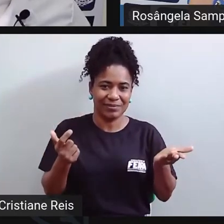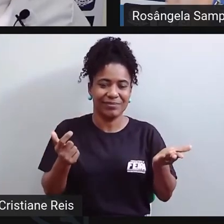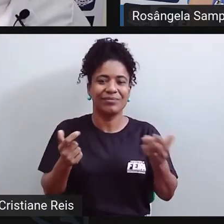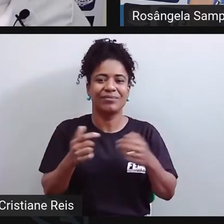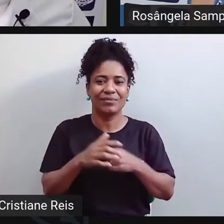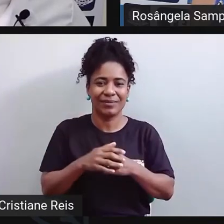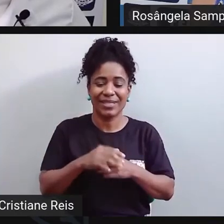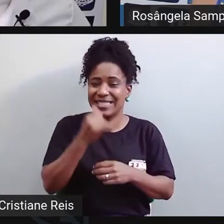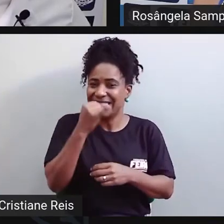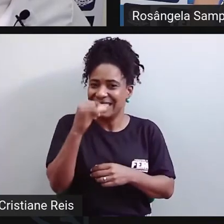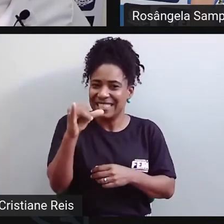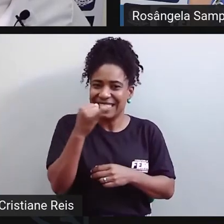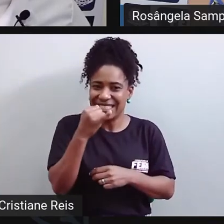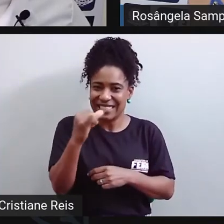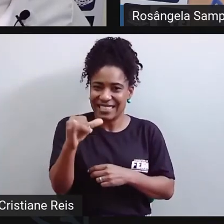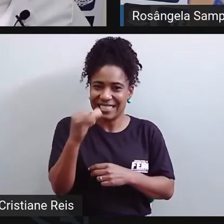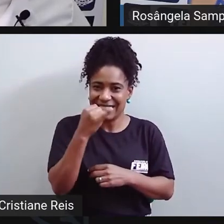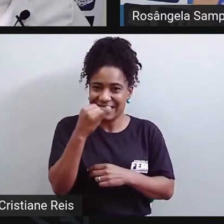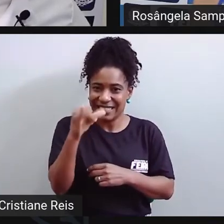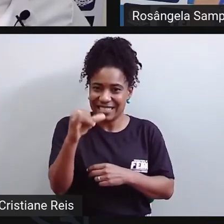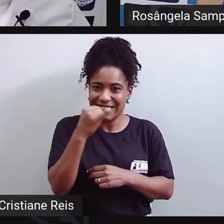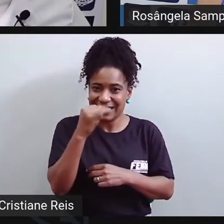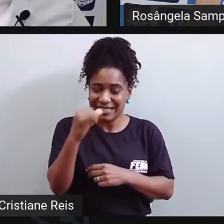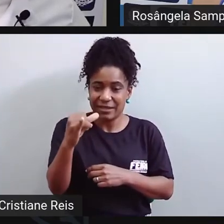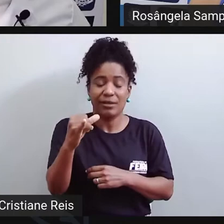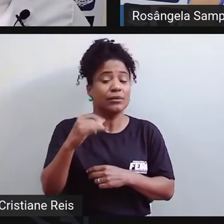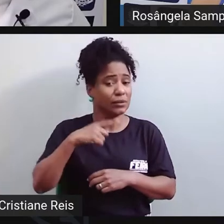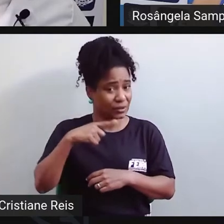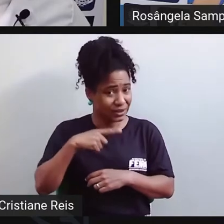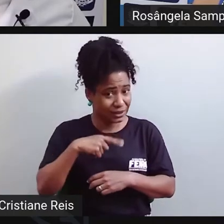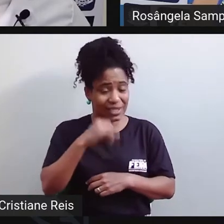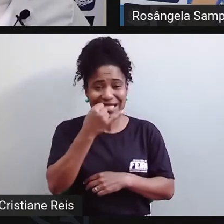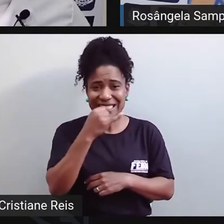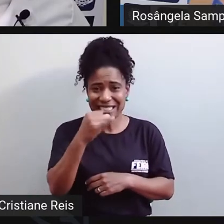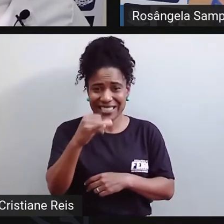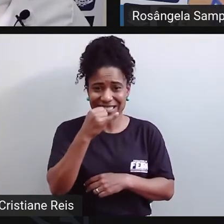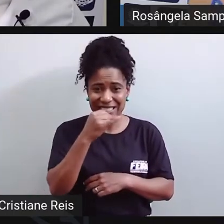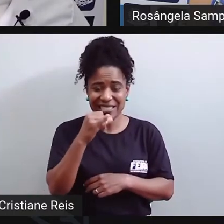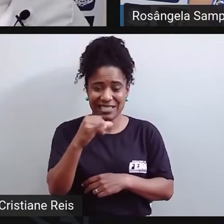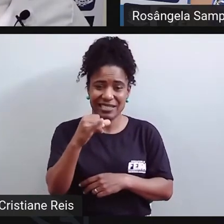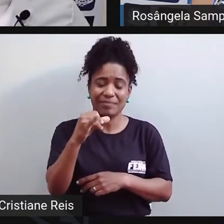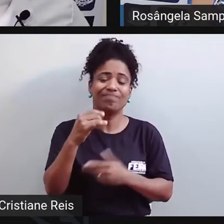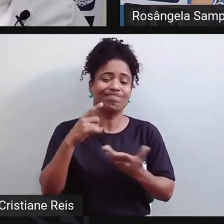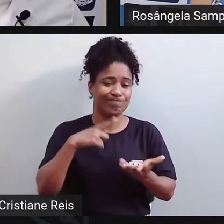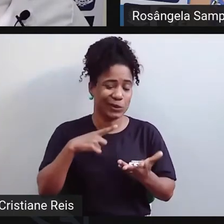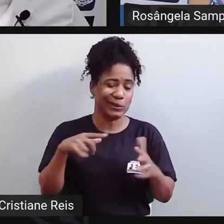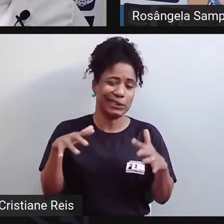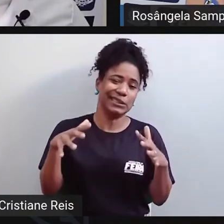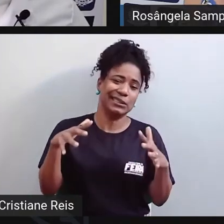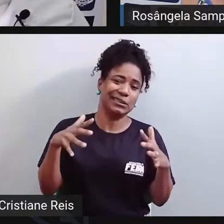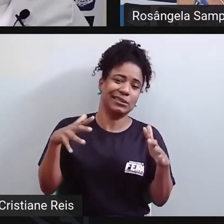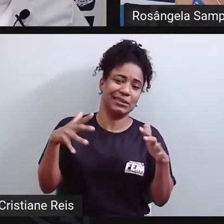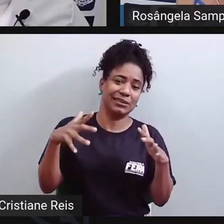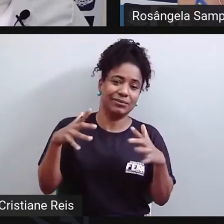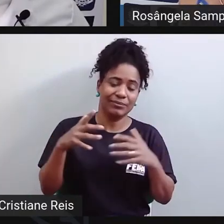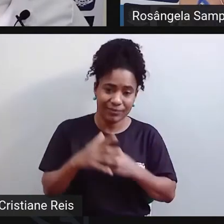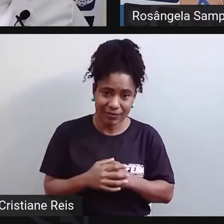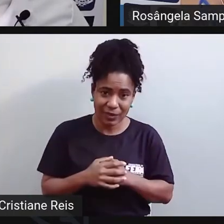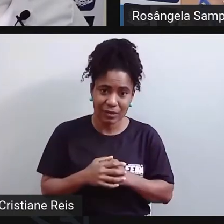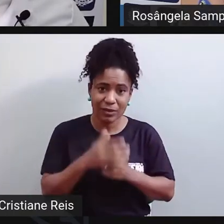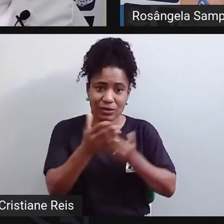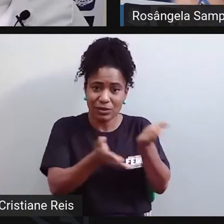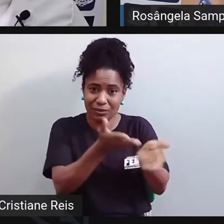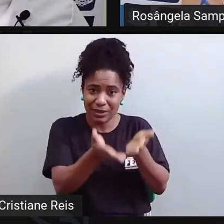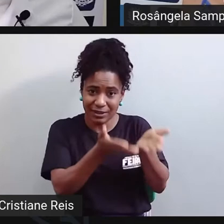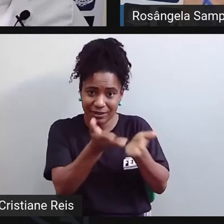chama do choque elétrico, né? Aquela eletrochoque. Esse eletrochoque, ele não era só como tratamento.